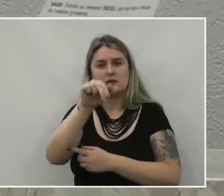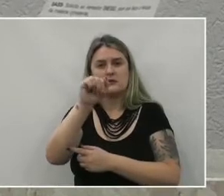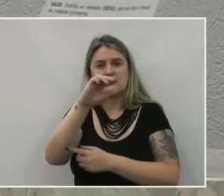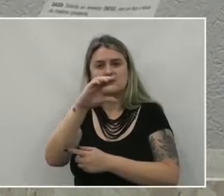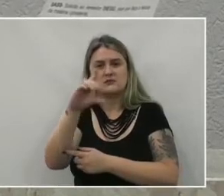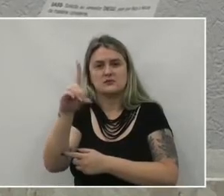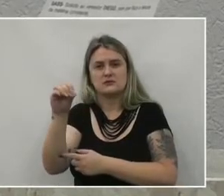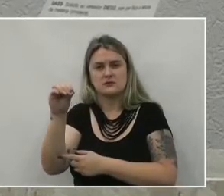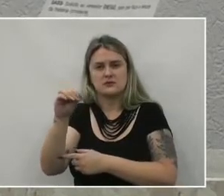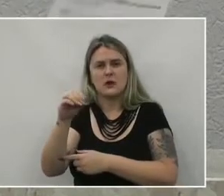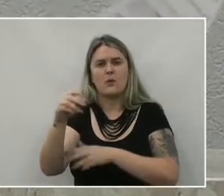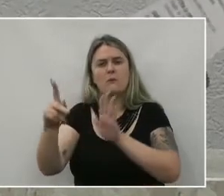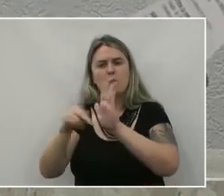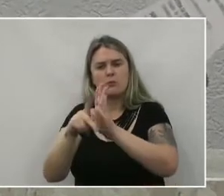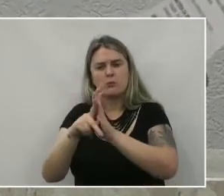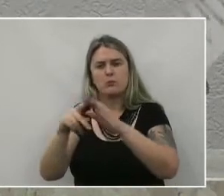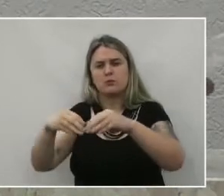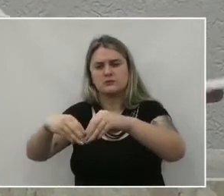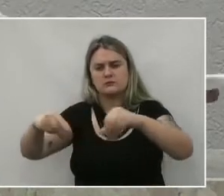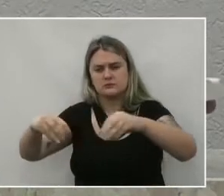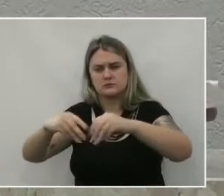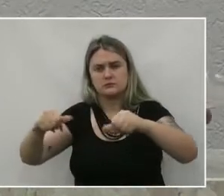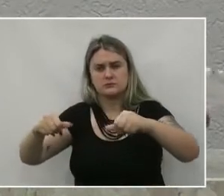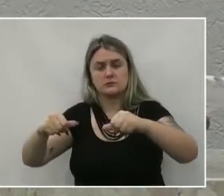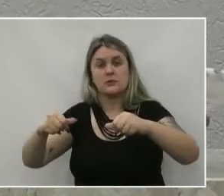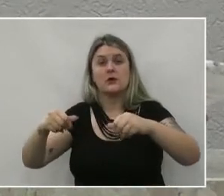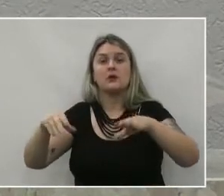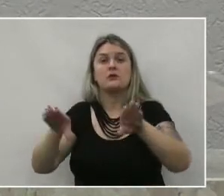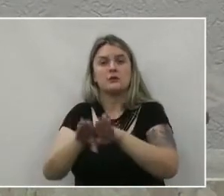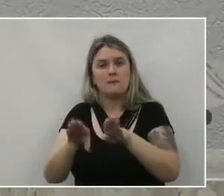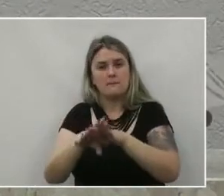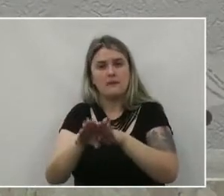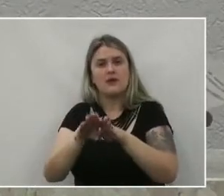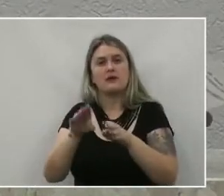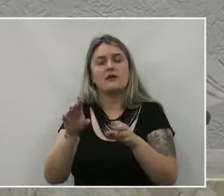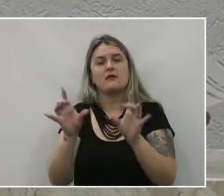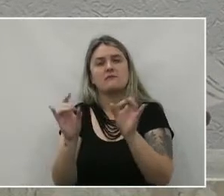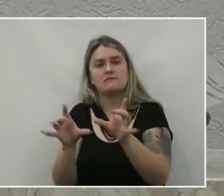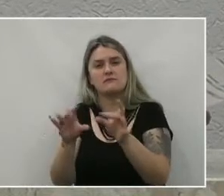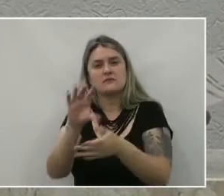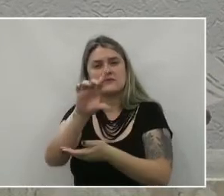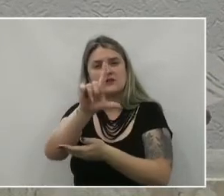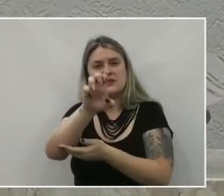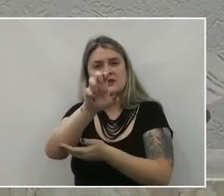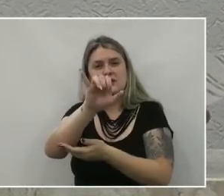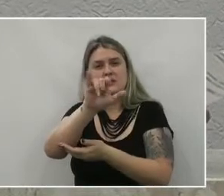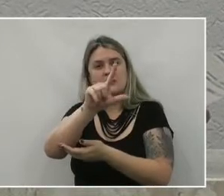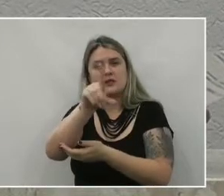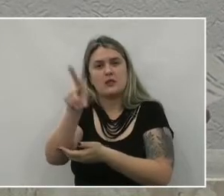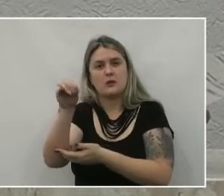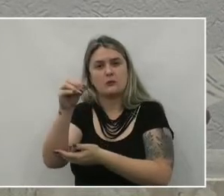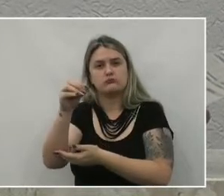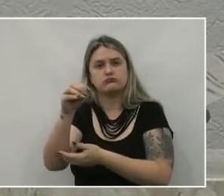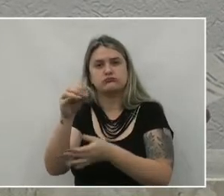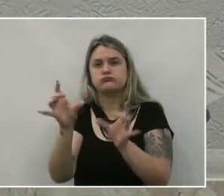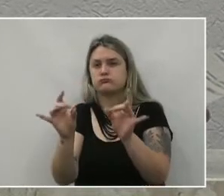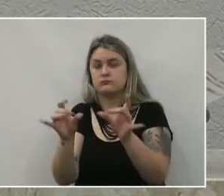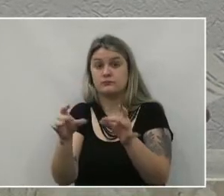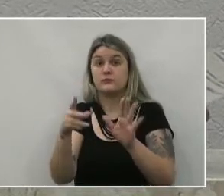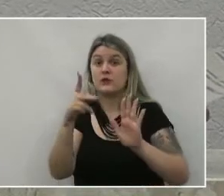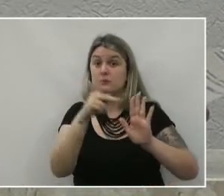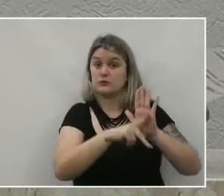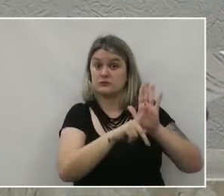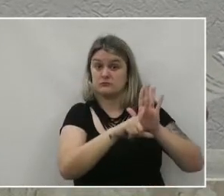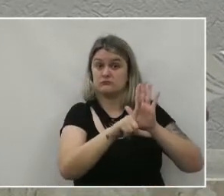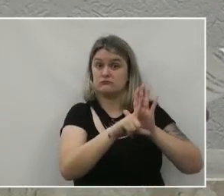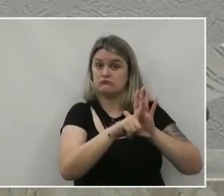administração direta e indireta Através da modalidade leilão público Fundamentação O projeto de lei